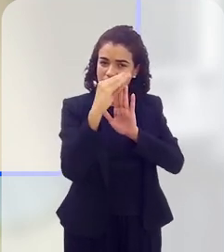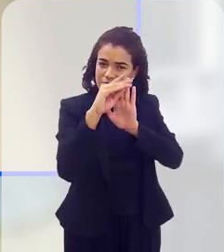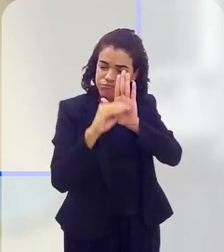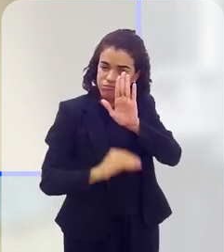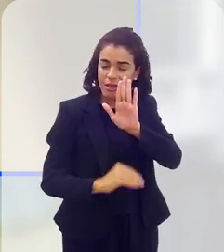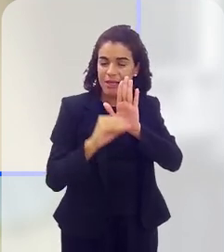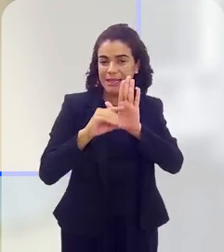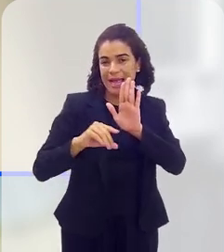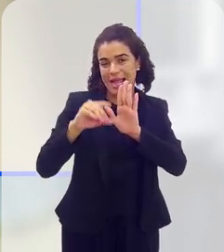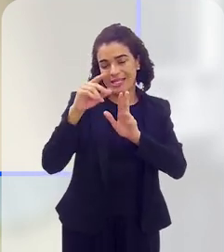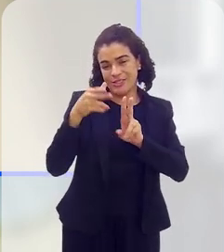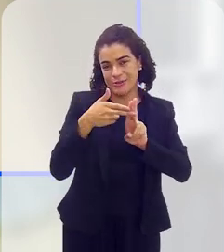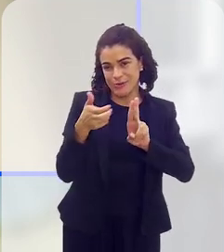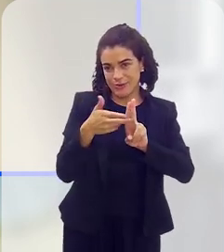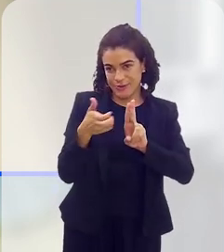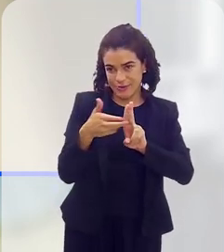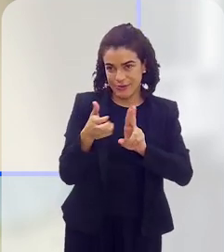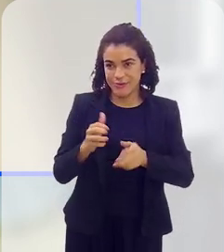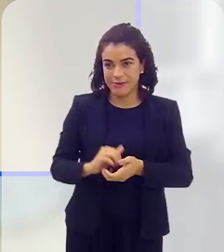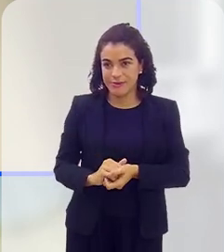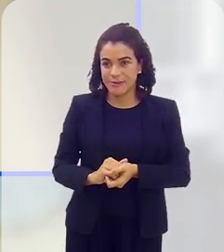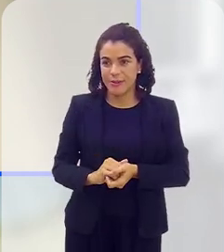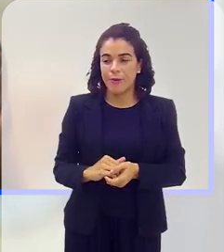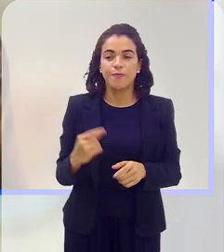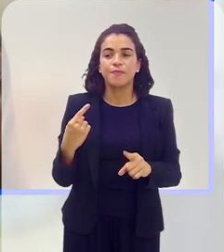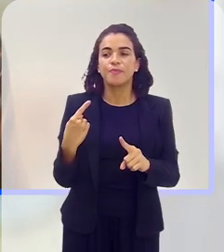ela seja incluída na lista do SUS,